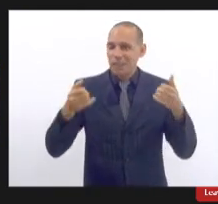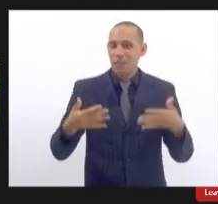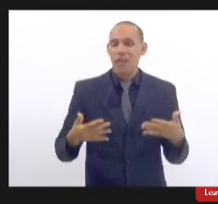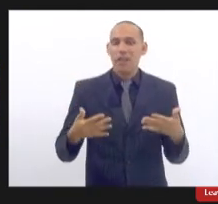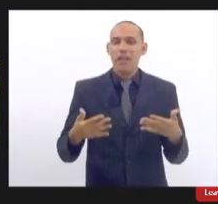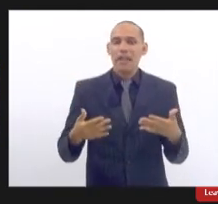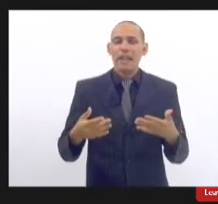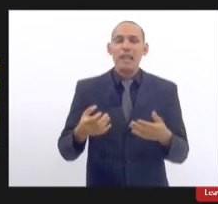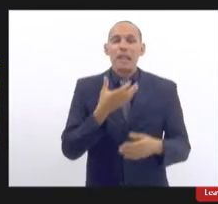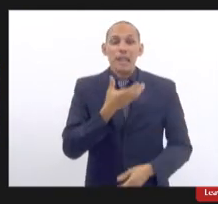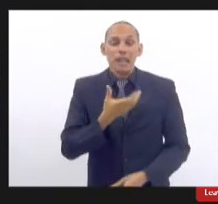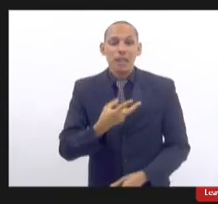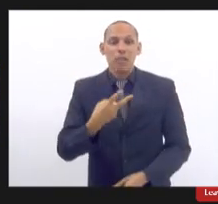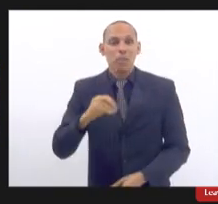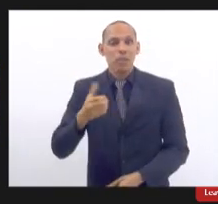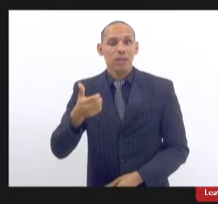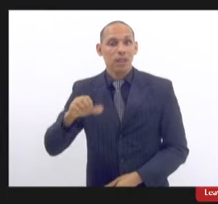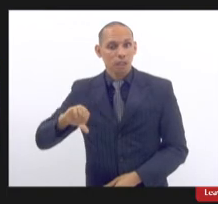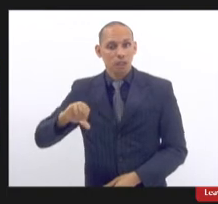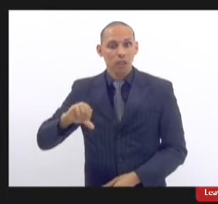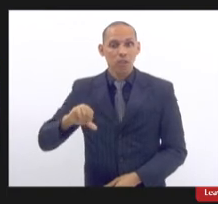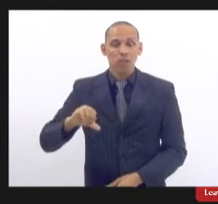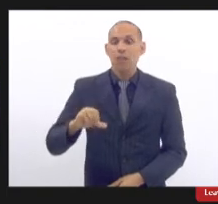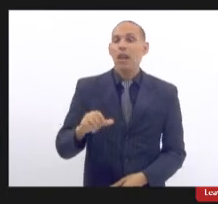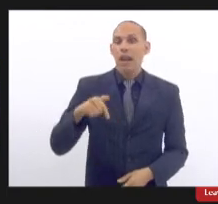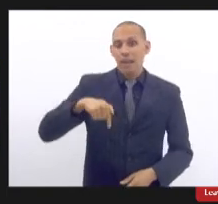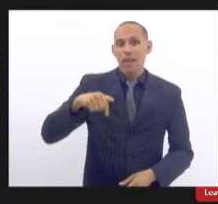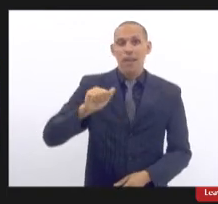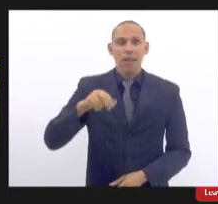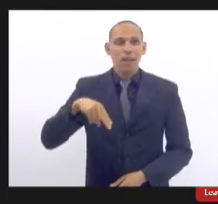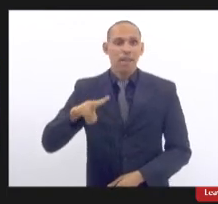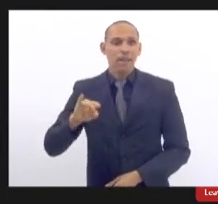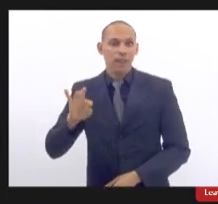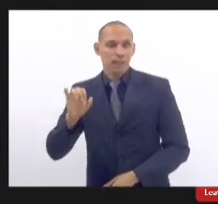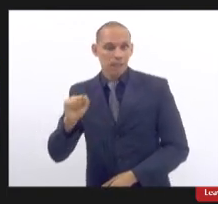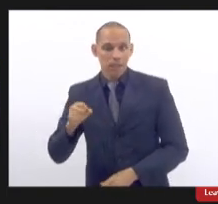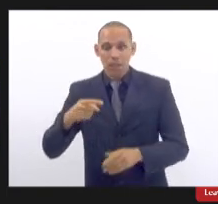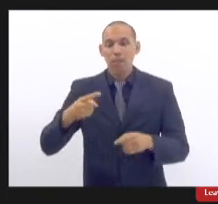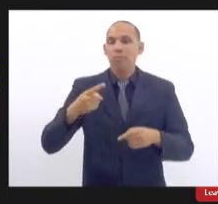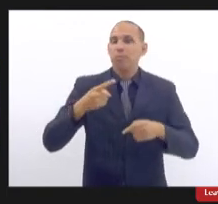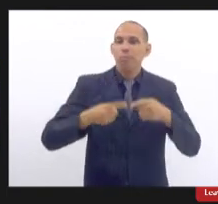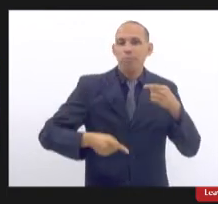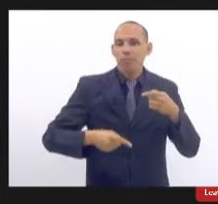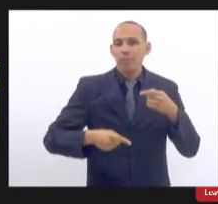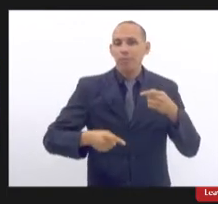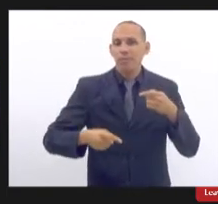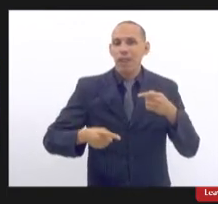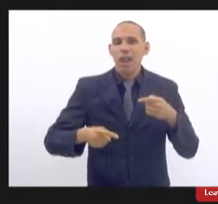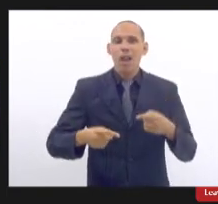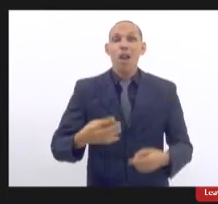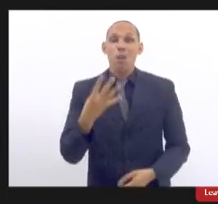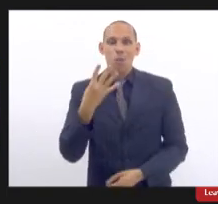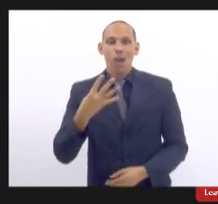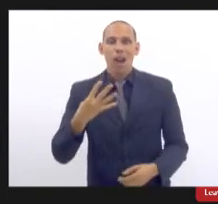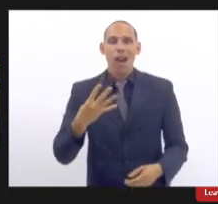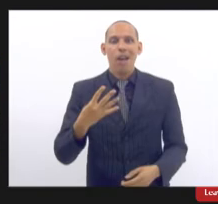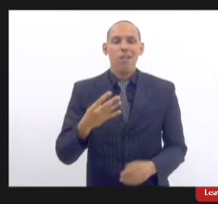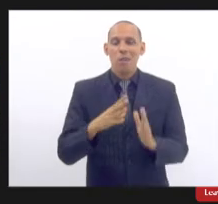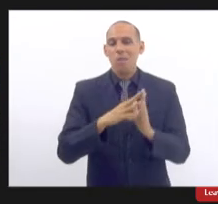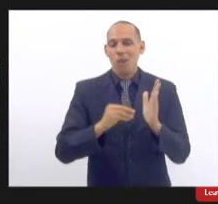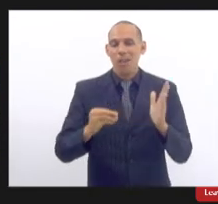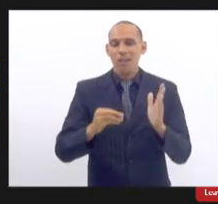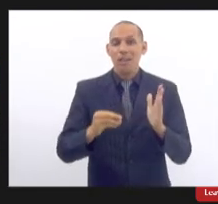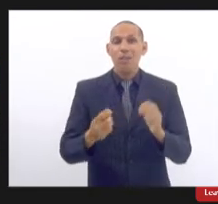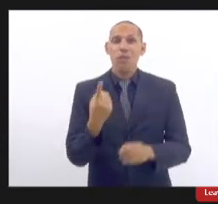2019 a Anvisa suspendeu quatro modelos de próteses um desses modelos era o meu modelo de prótese texturizada